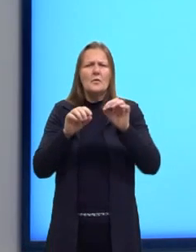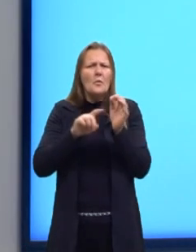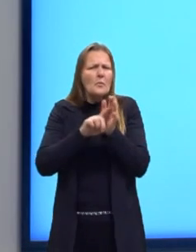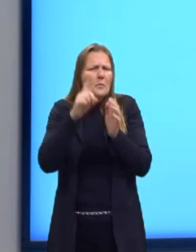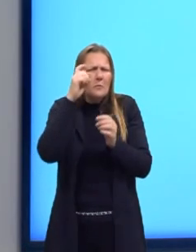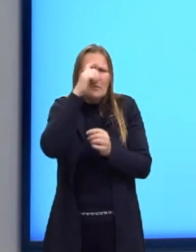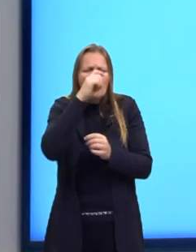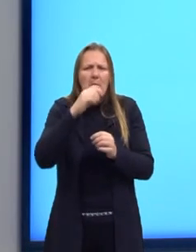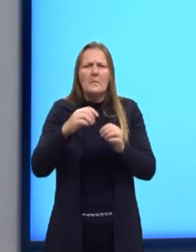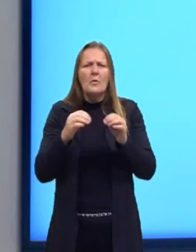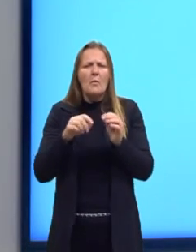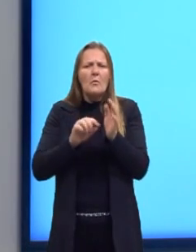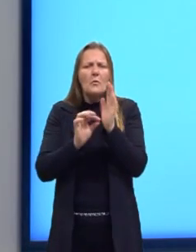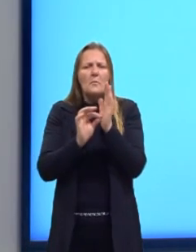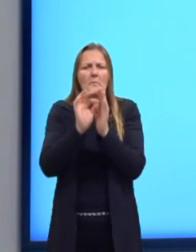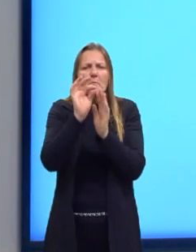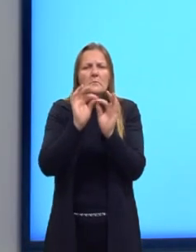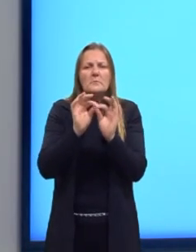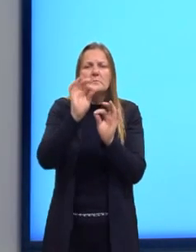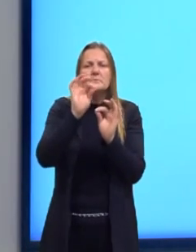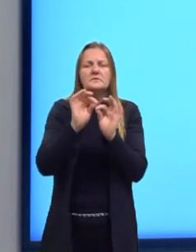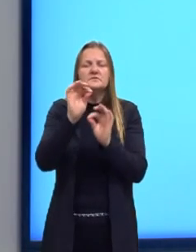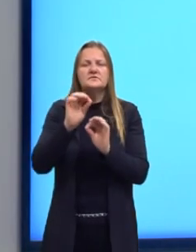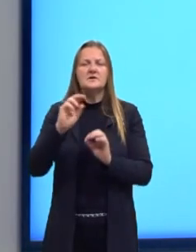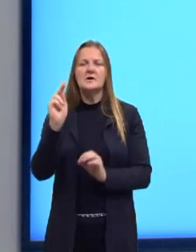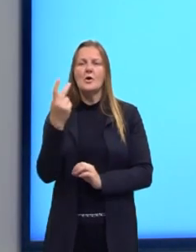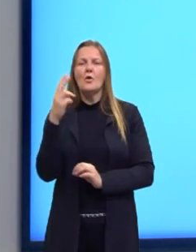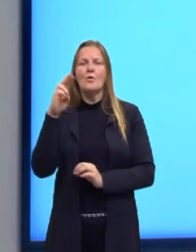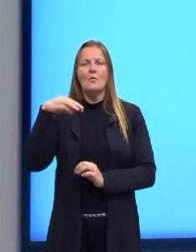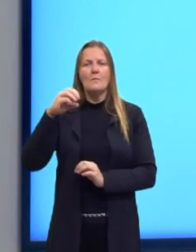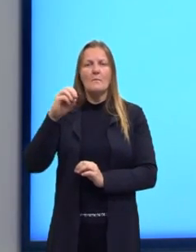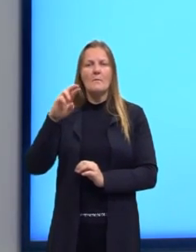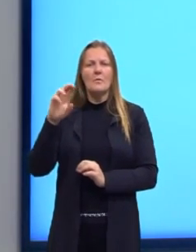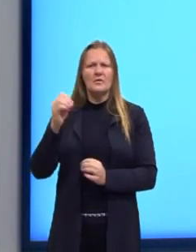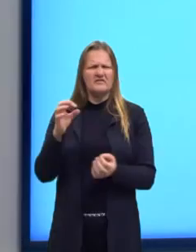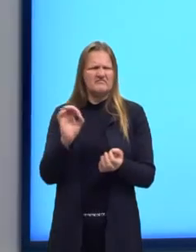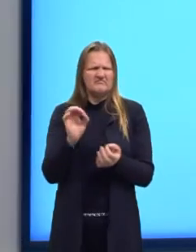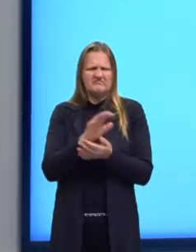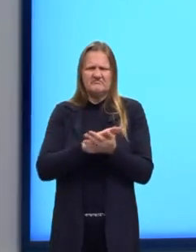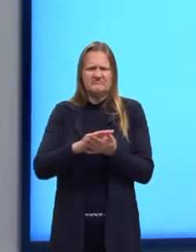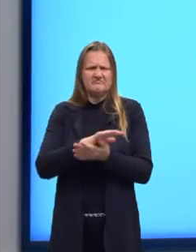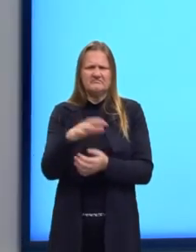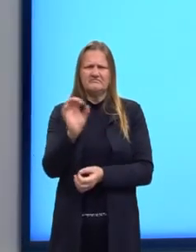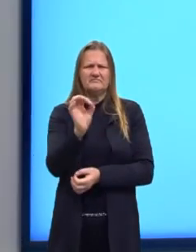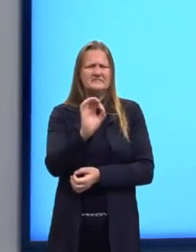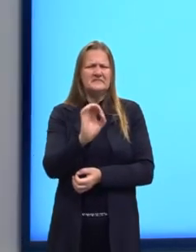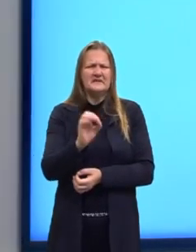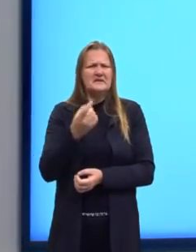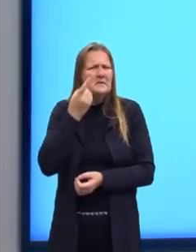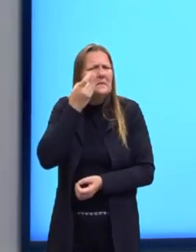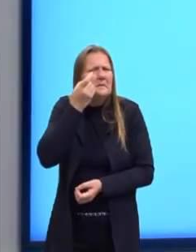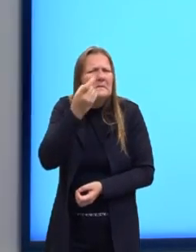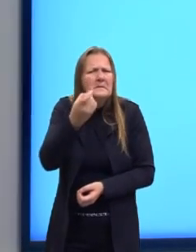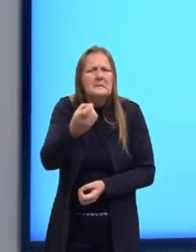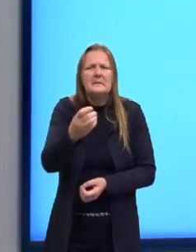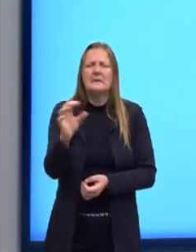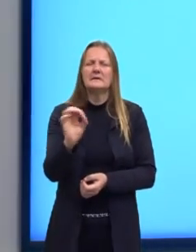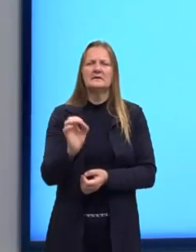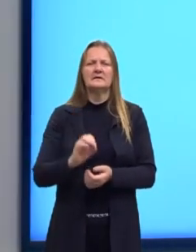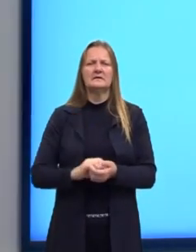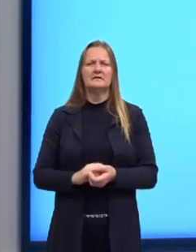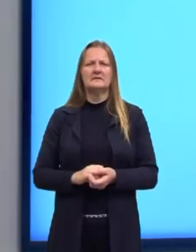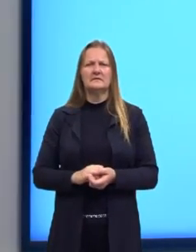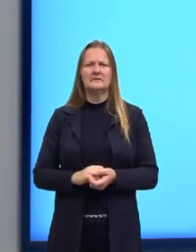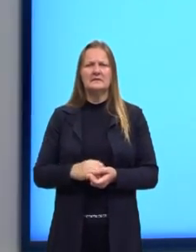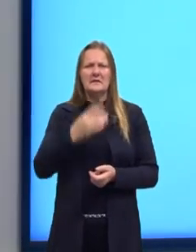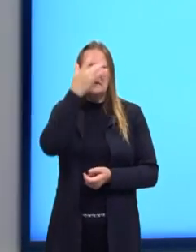das pessoas a partir do seu humor? Não, porque eu não tenho a palavra humor aqui. Tenho a palavra interessado. Eu tenho a palavra